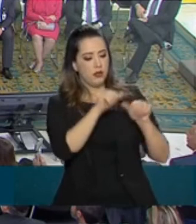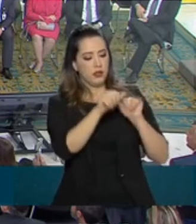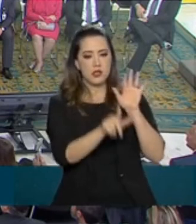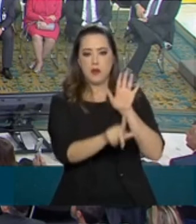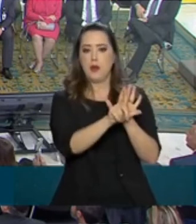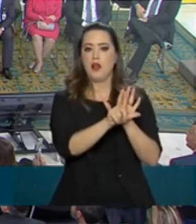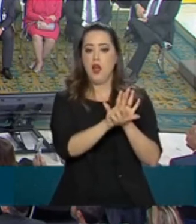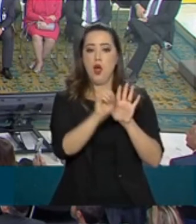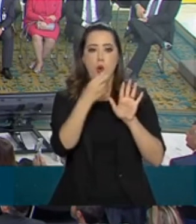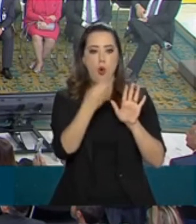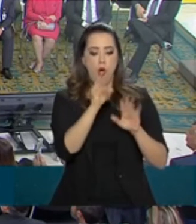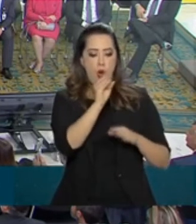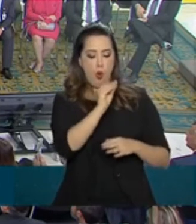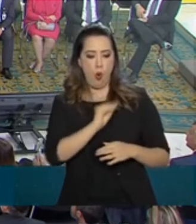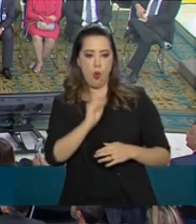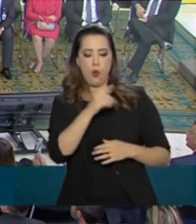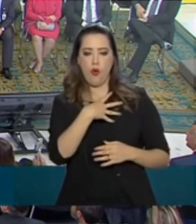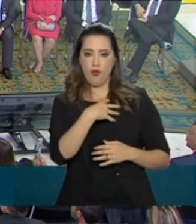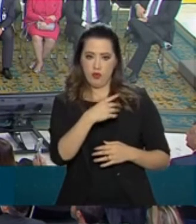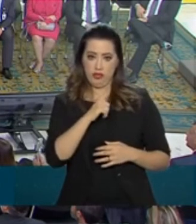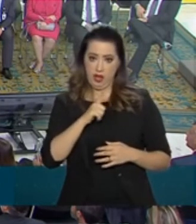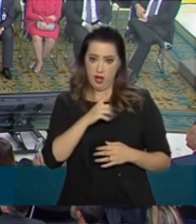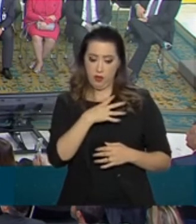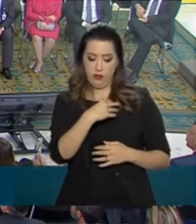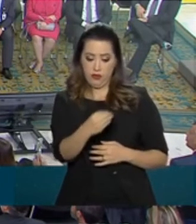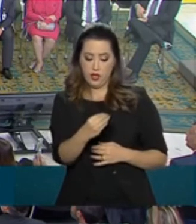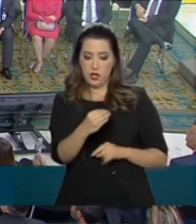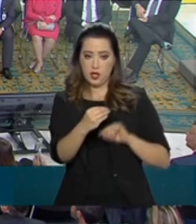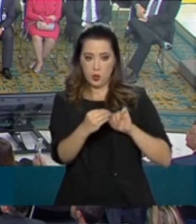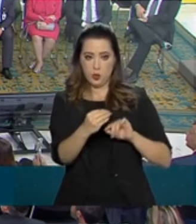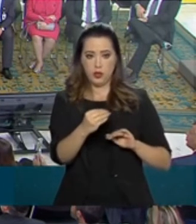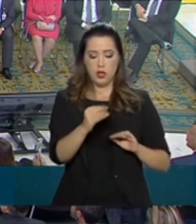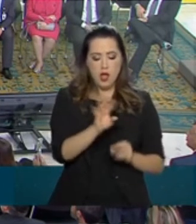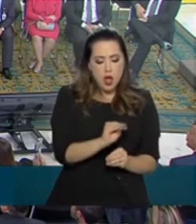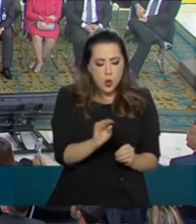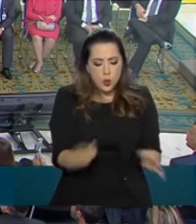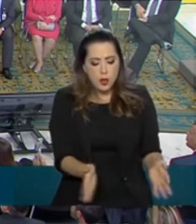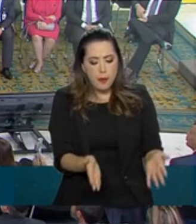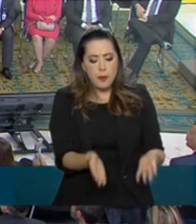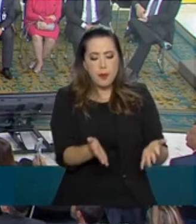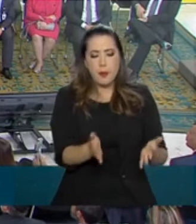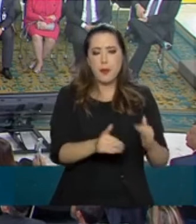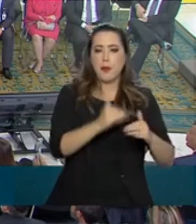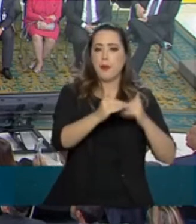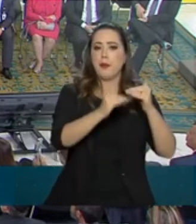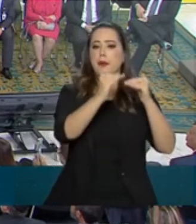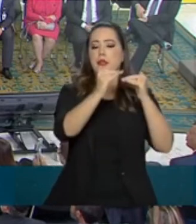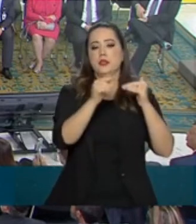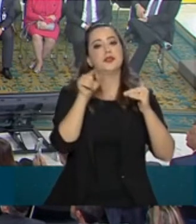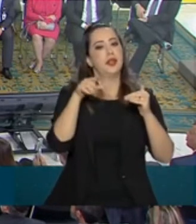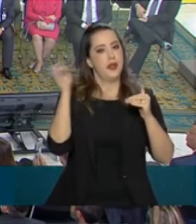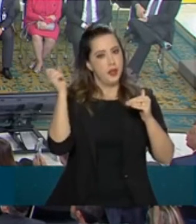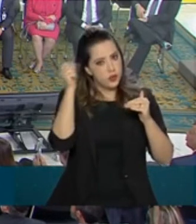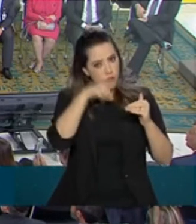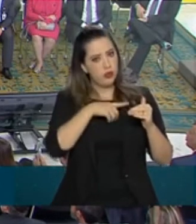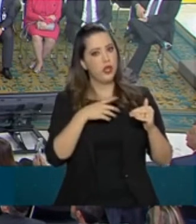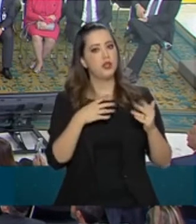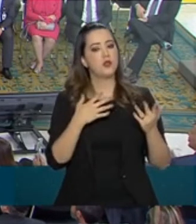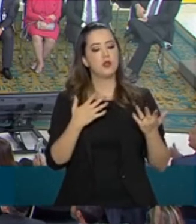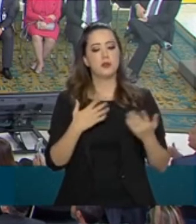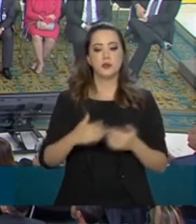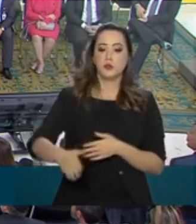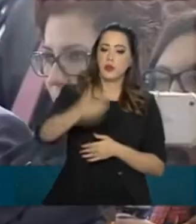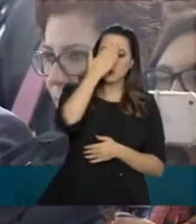cuidar desse filho até que ele esteja livre, para ter o voo próprio, não é fácil. Então, obrigado, Ivaí,